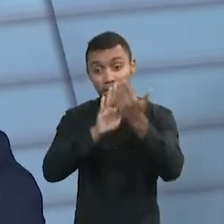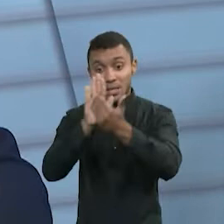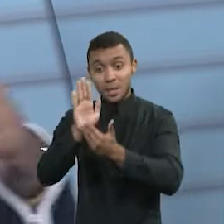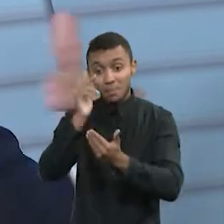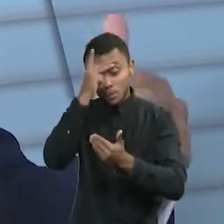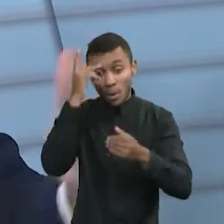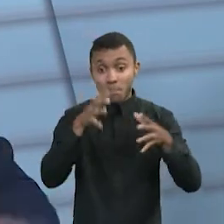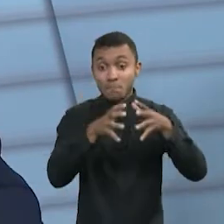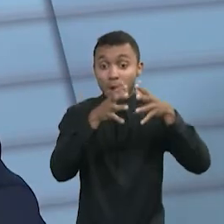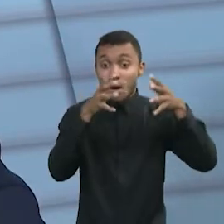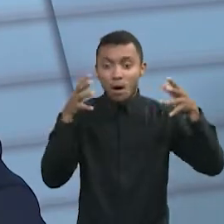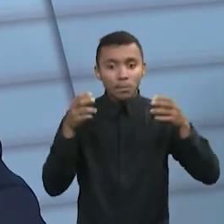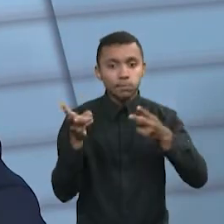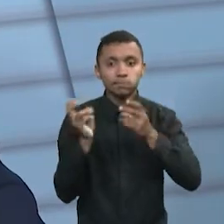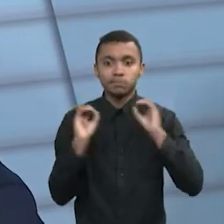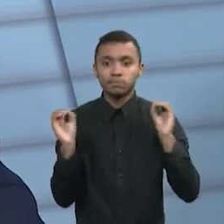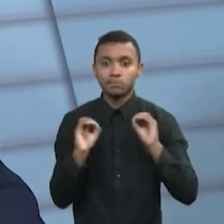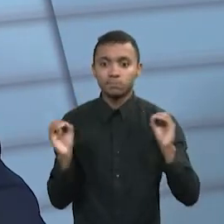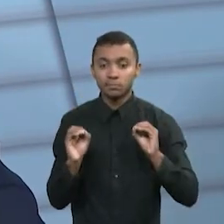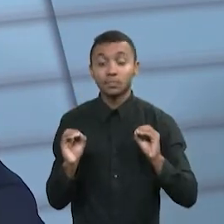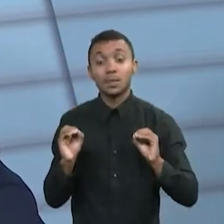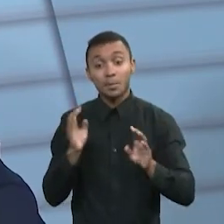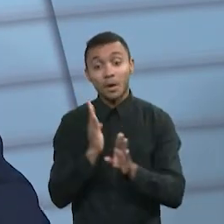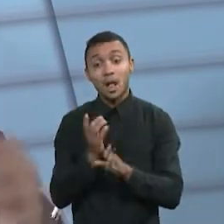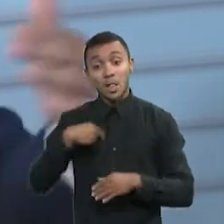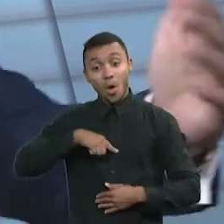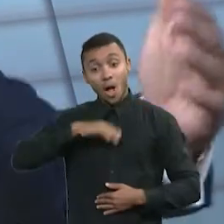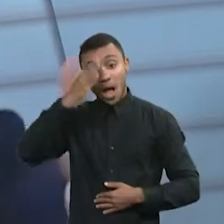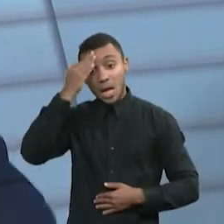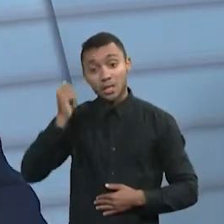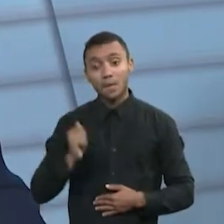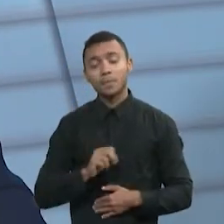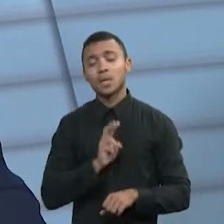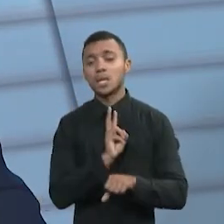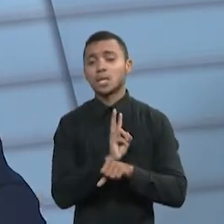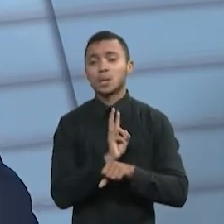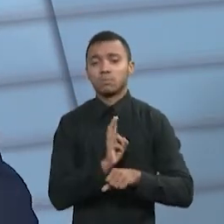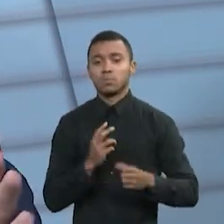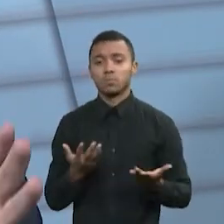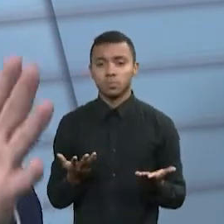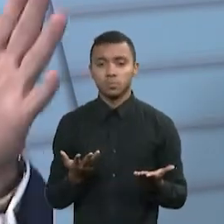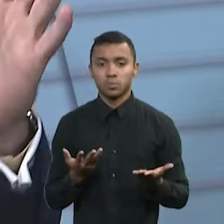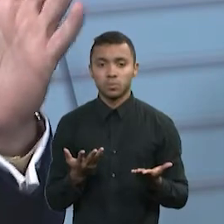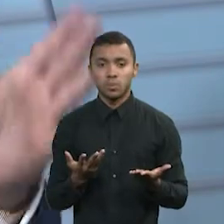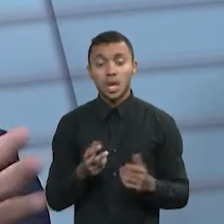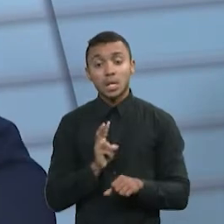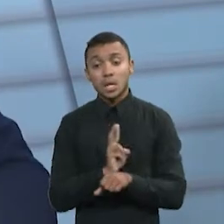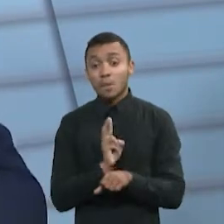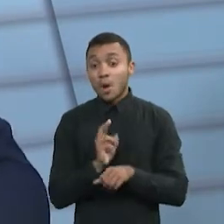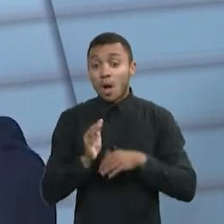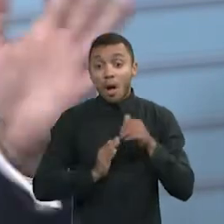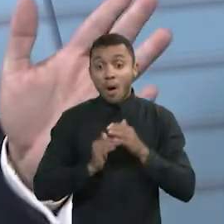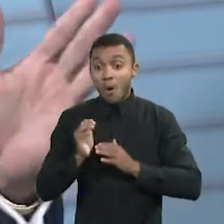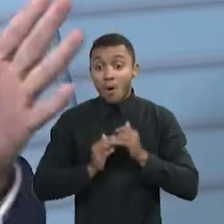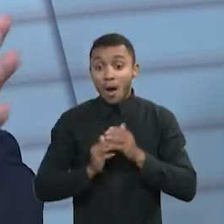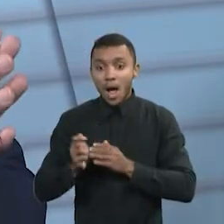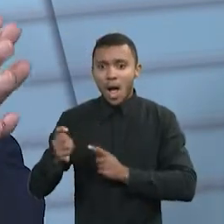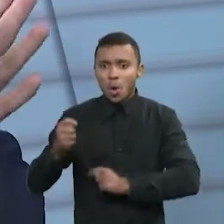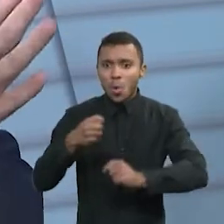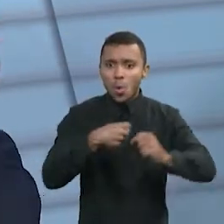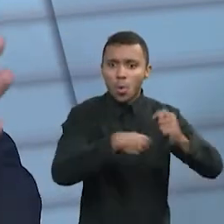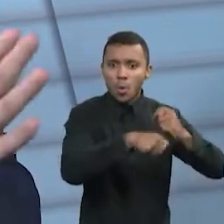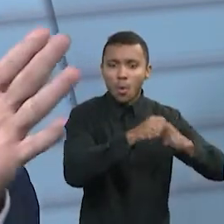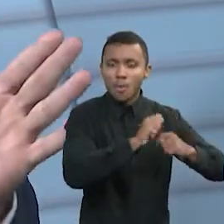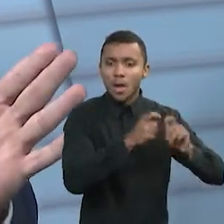ou pouquíssimos profissionais da área tributária têm. Você imagina que tudo o que você conhece de economia mudou de